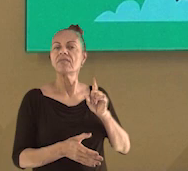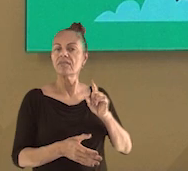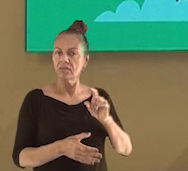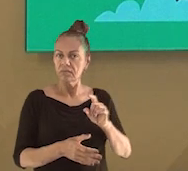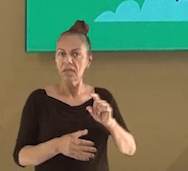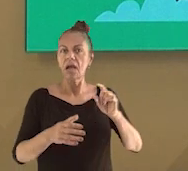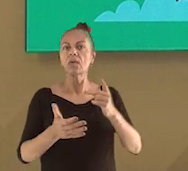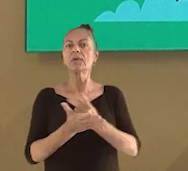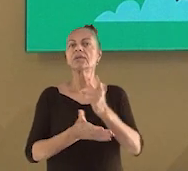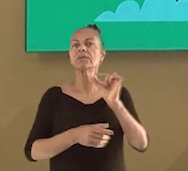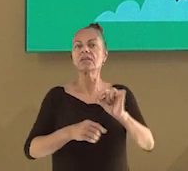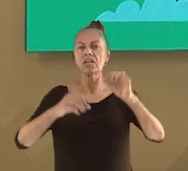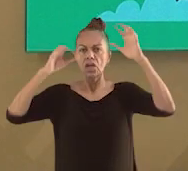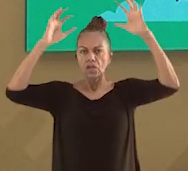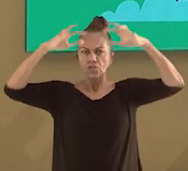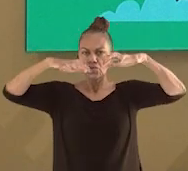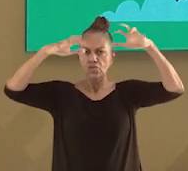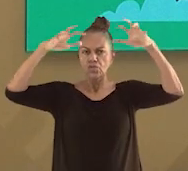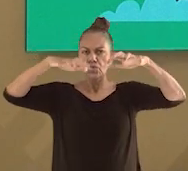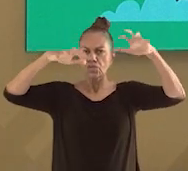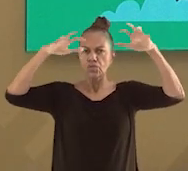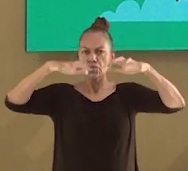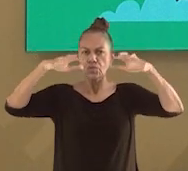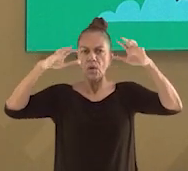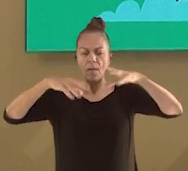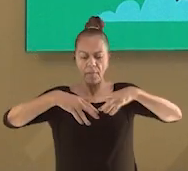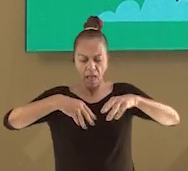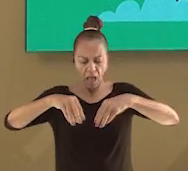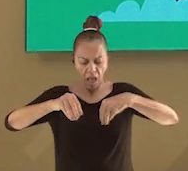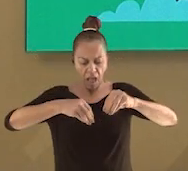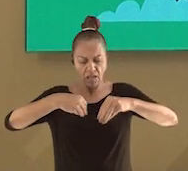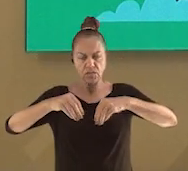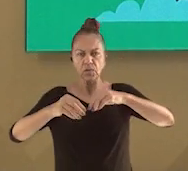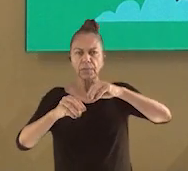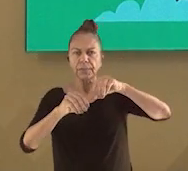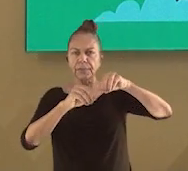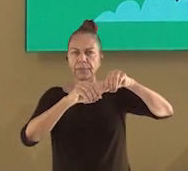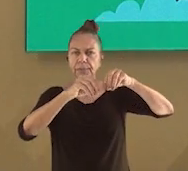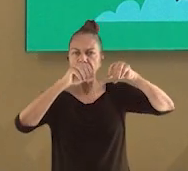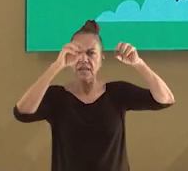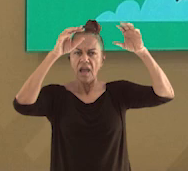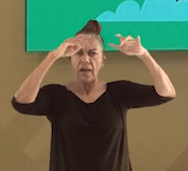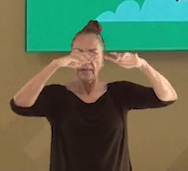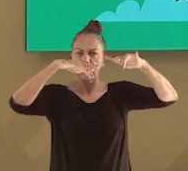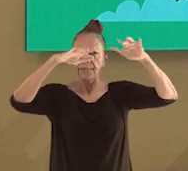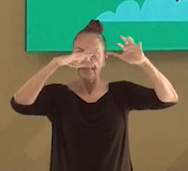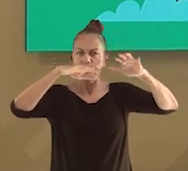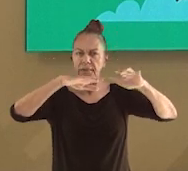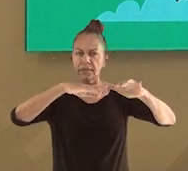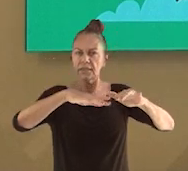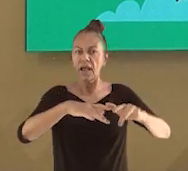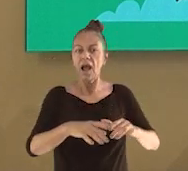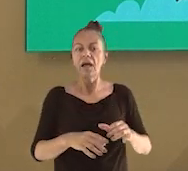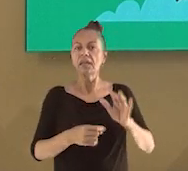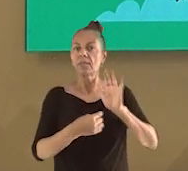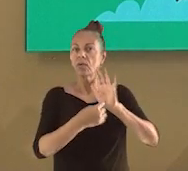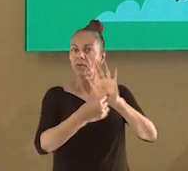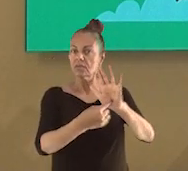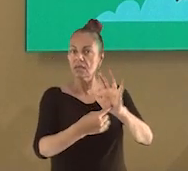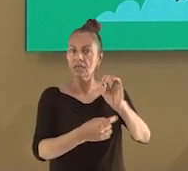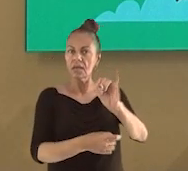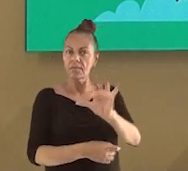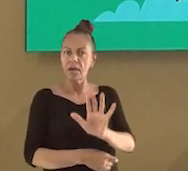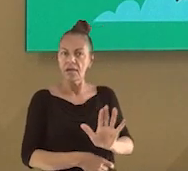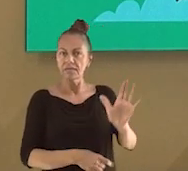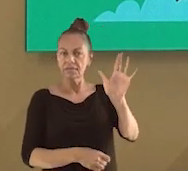áreas dos Estados Unidos está chovendo microplástico. Uma forma simples de entender esse